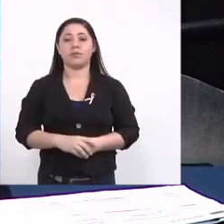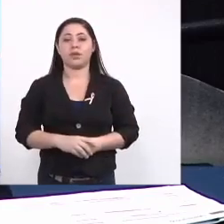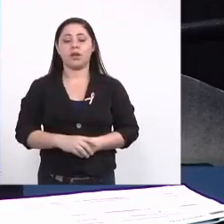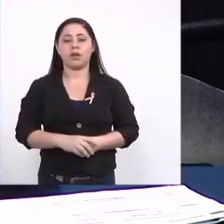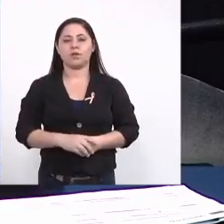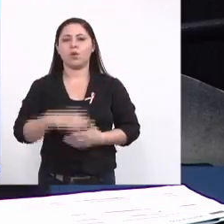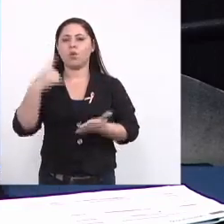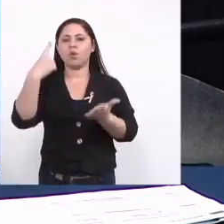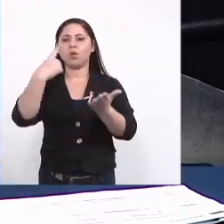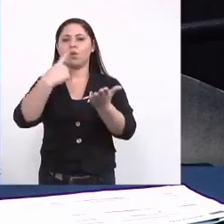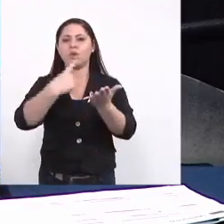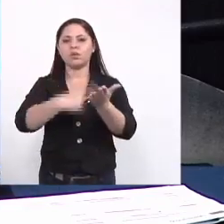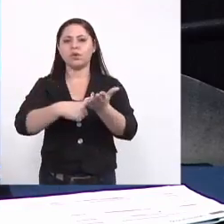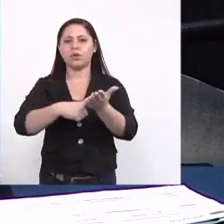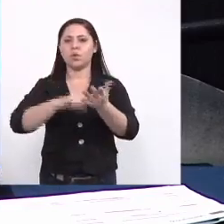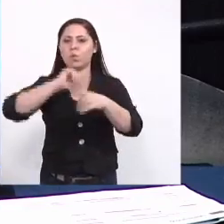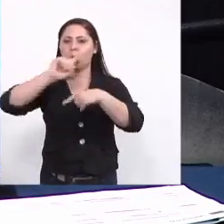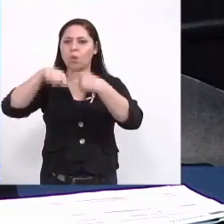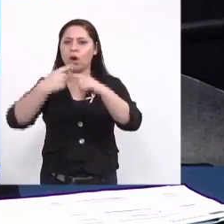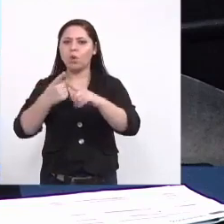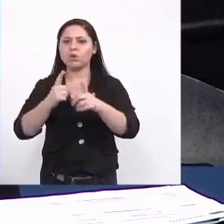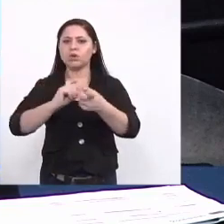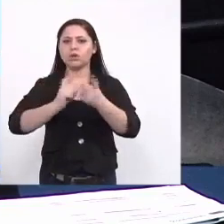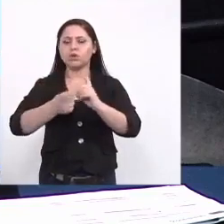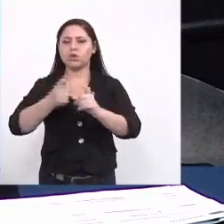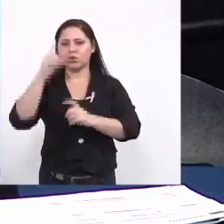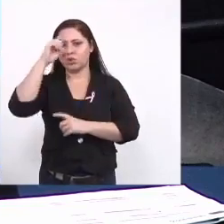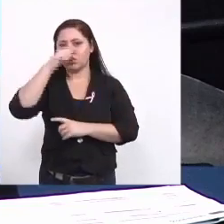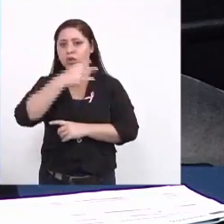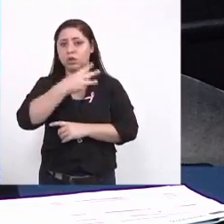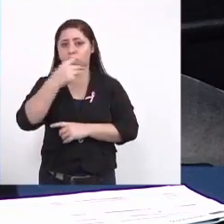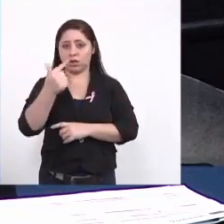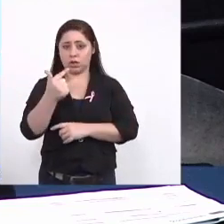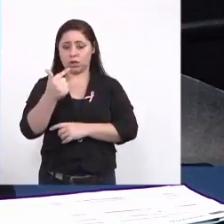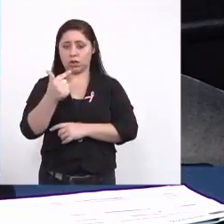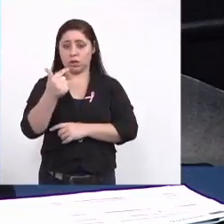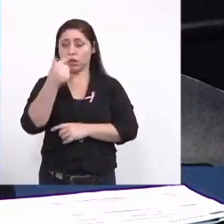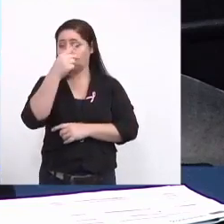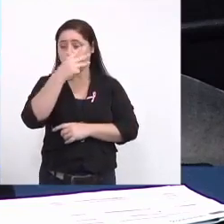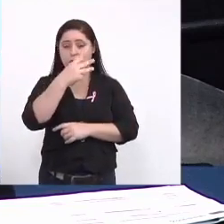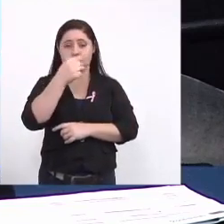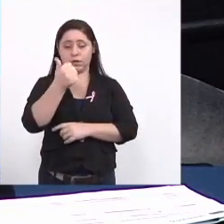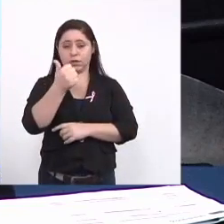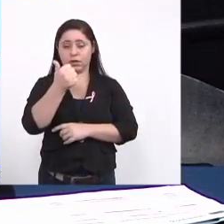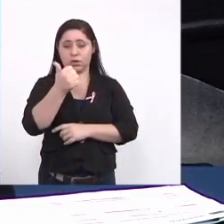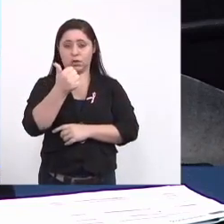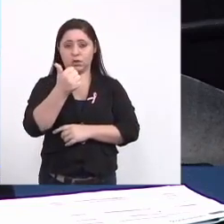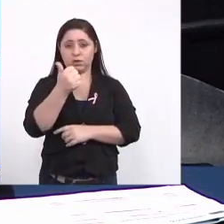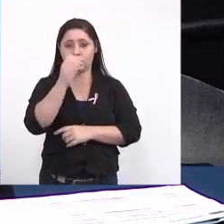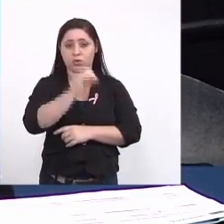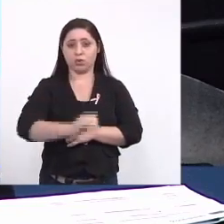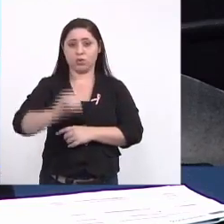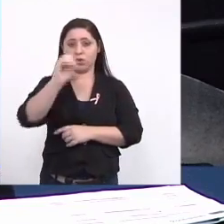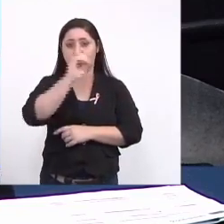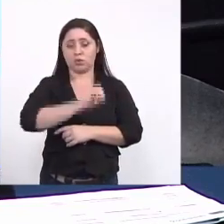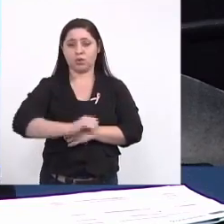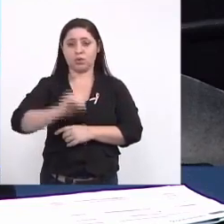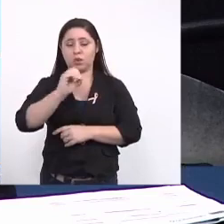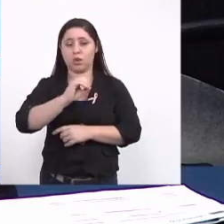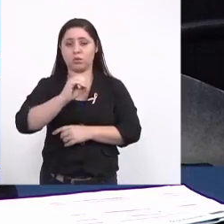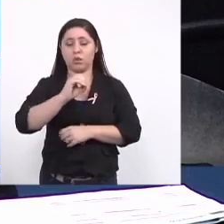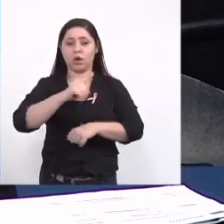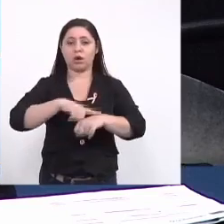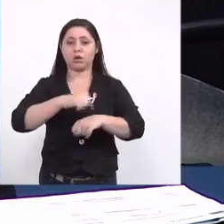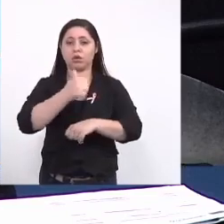agendado uma próxima reunião por dia 31 de outubro às 14 horas